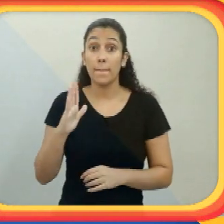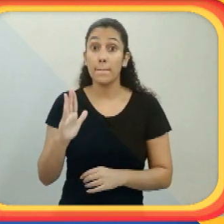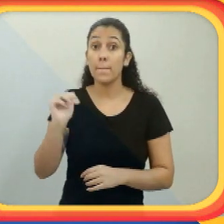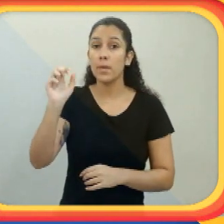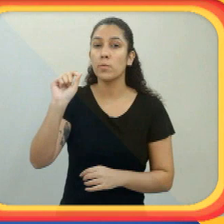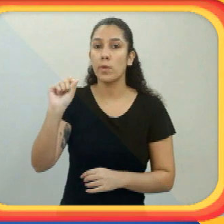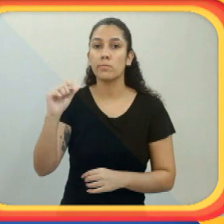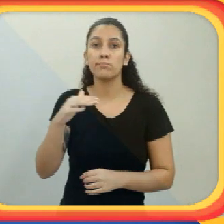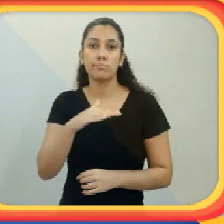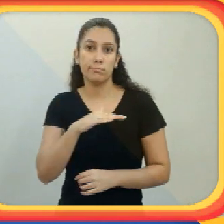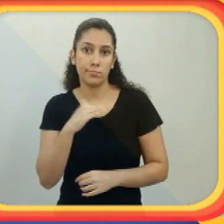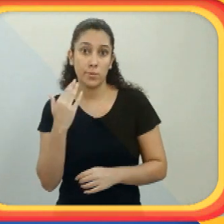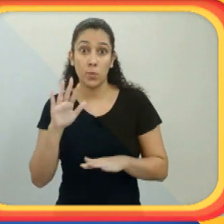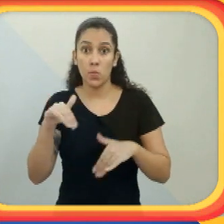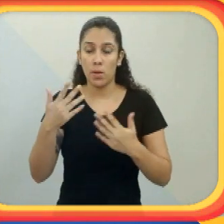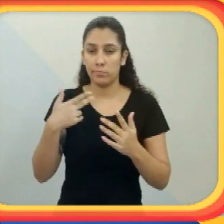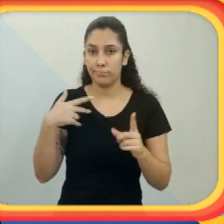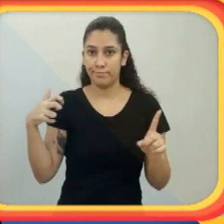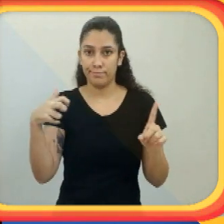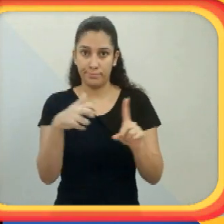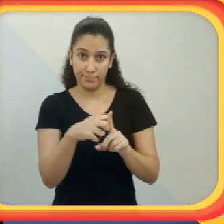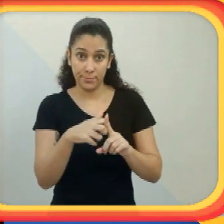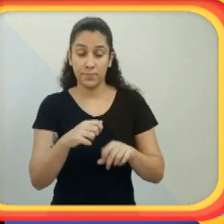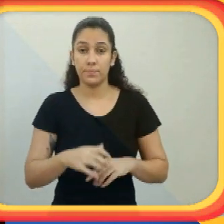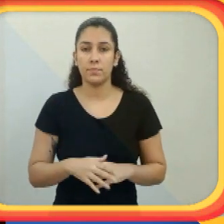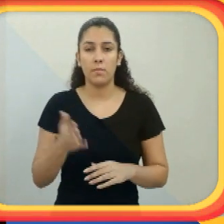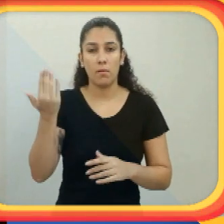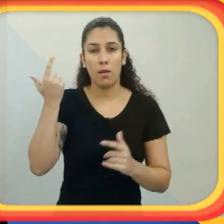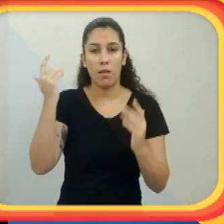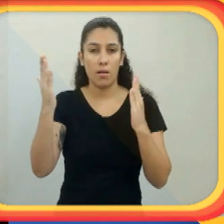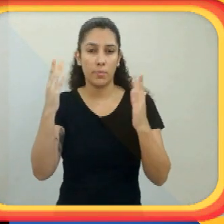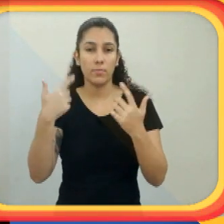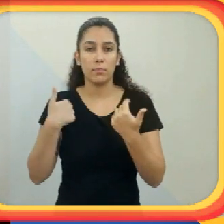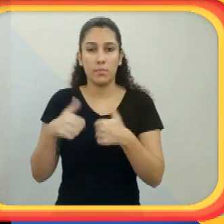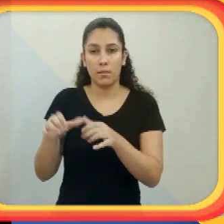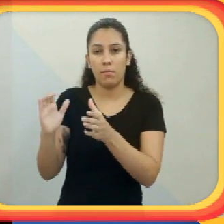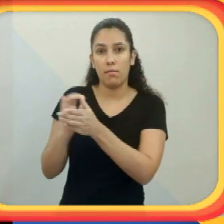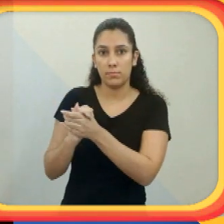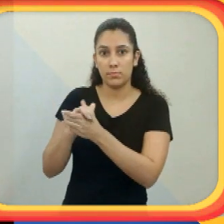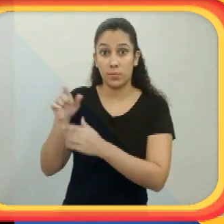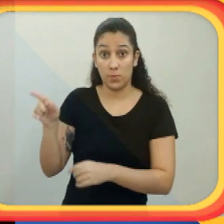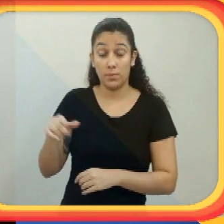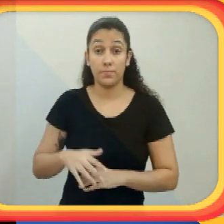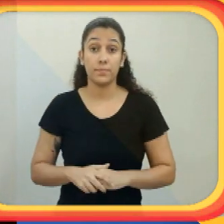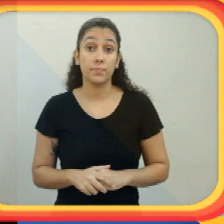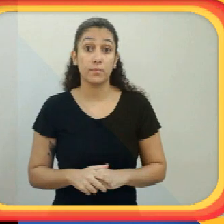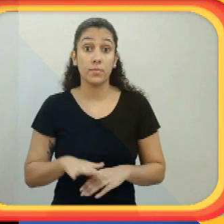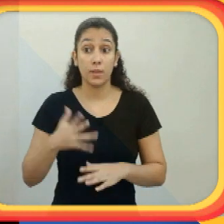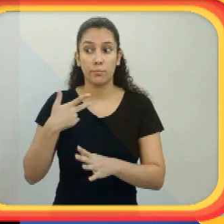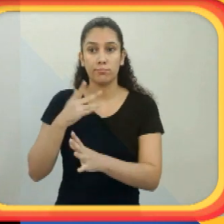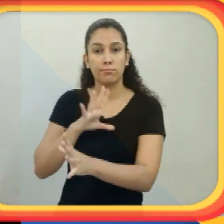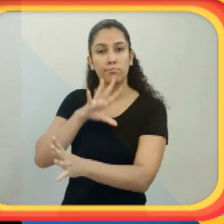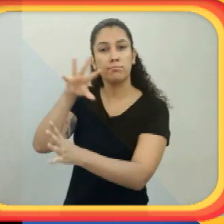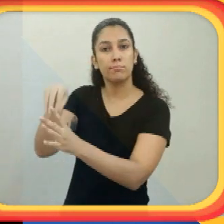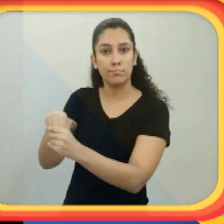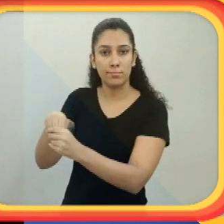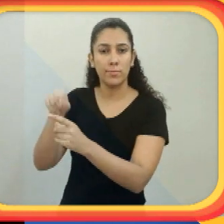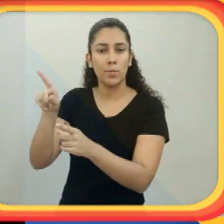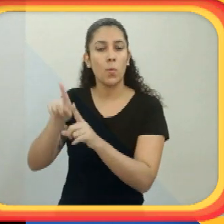eu sofriu os dentes. E ele, na época, era casado com ela. Então, eu fui morar com eles.